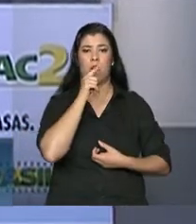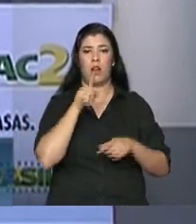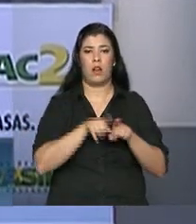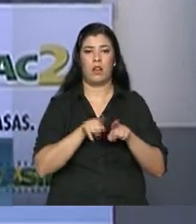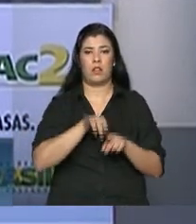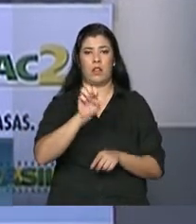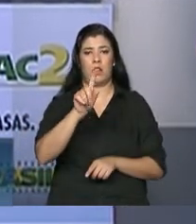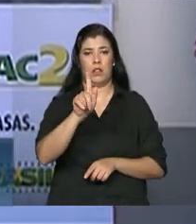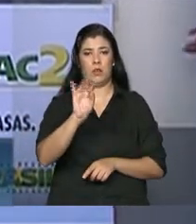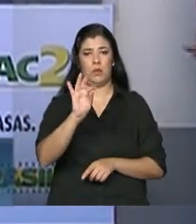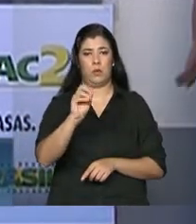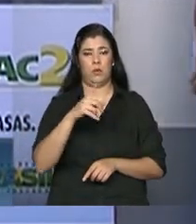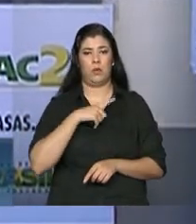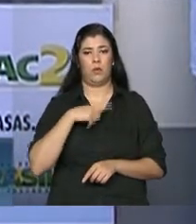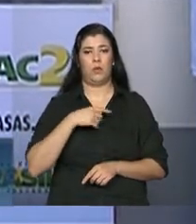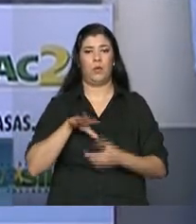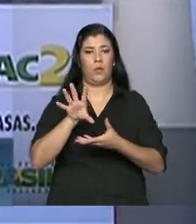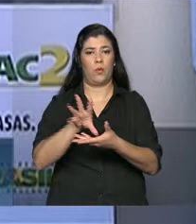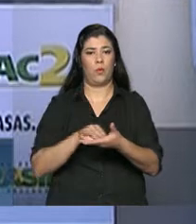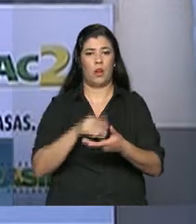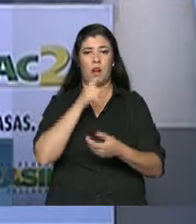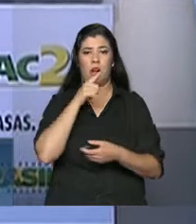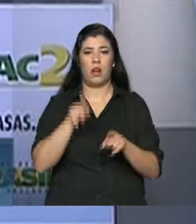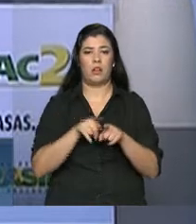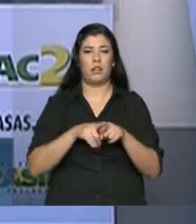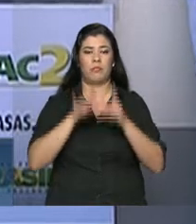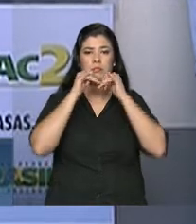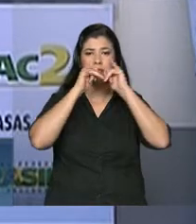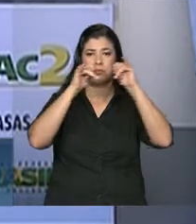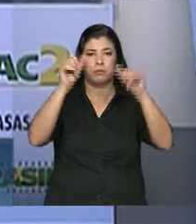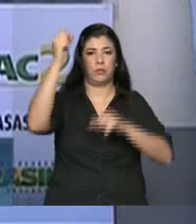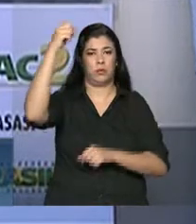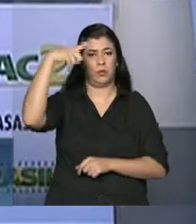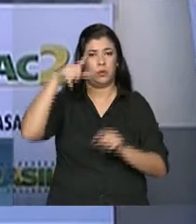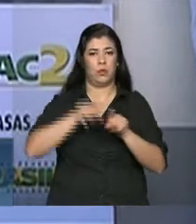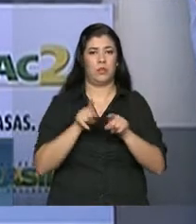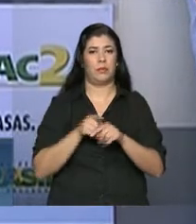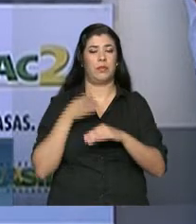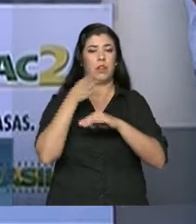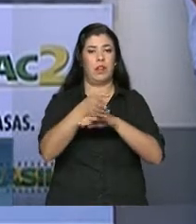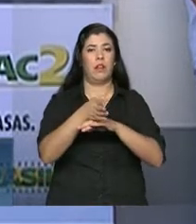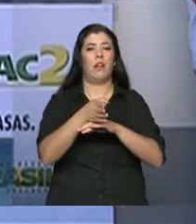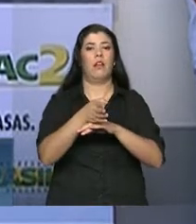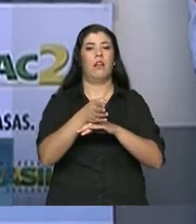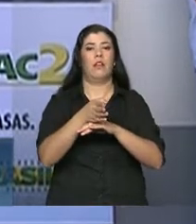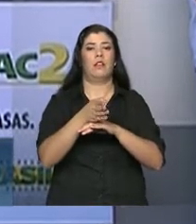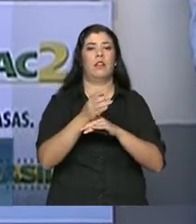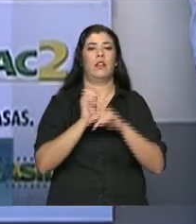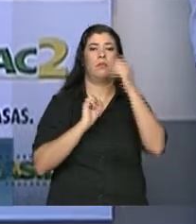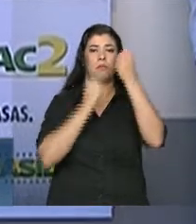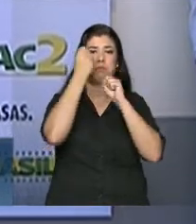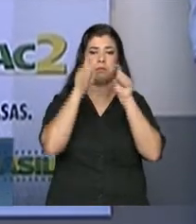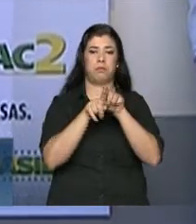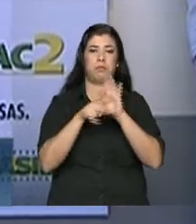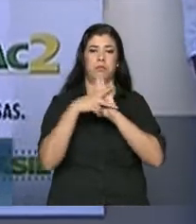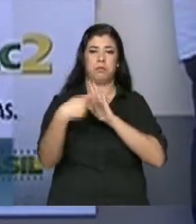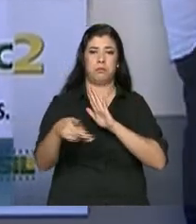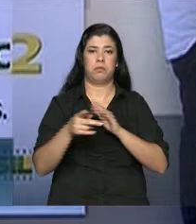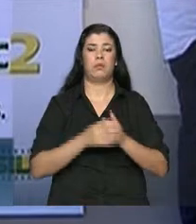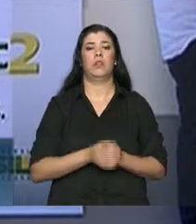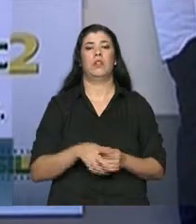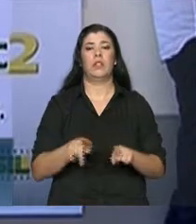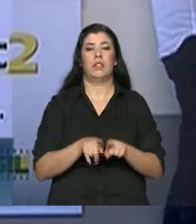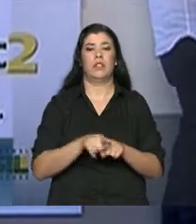sanitário, drenagem, energia elétrica e acesso ao transporte público. Esse